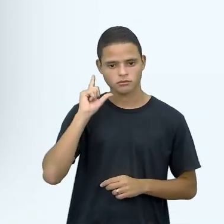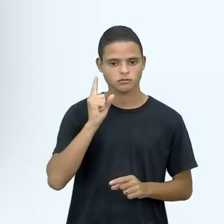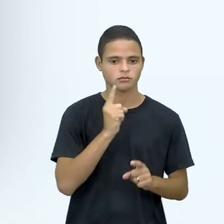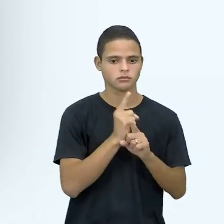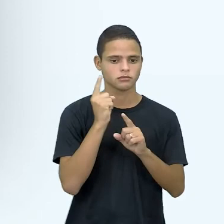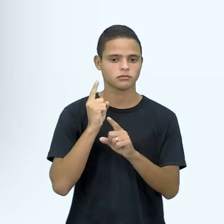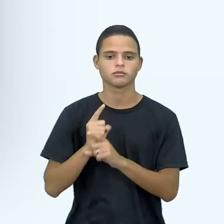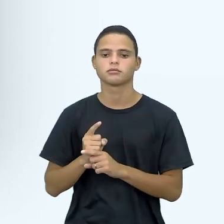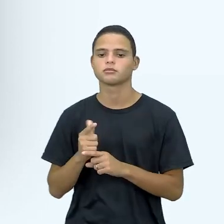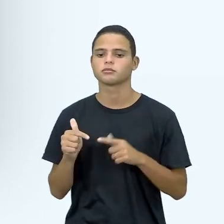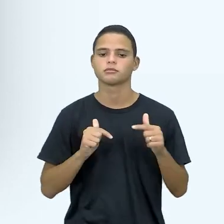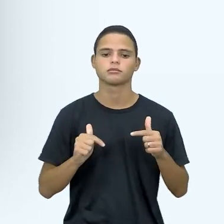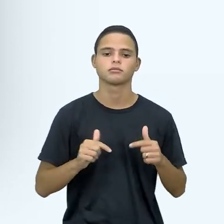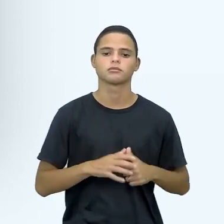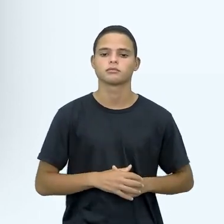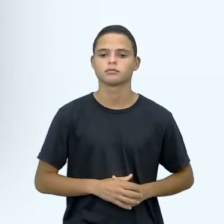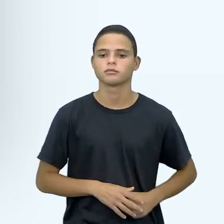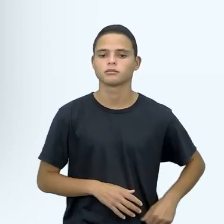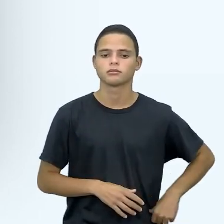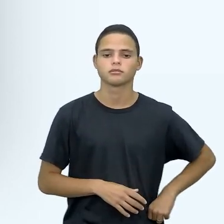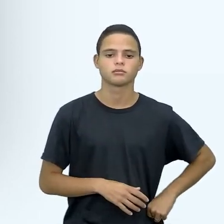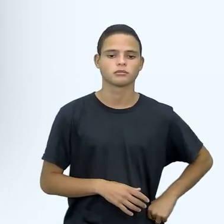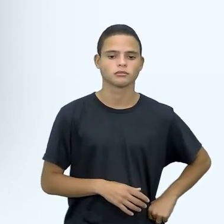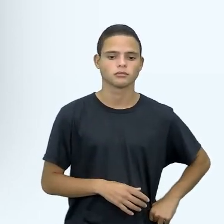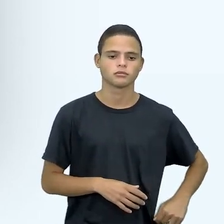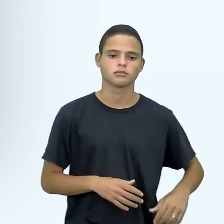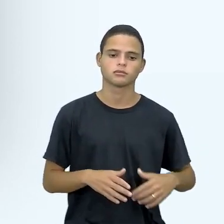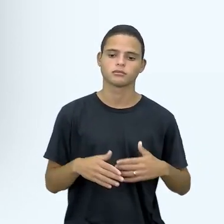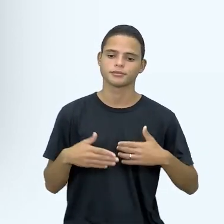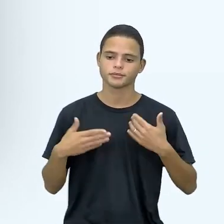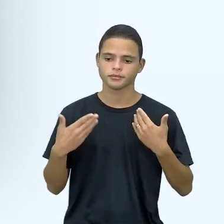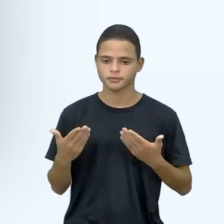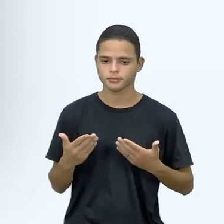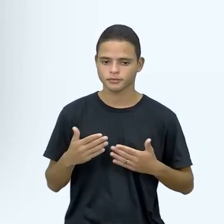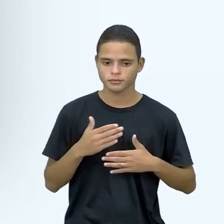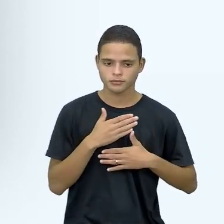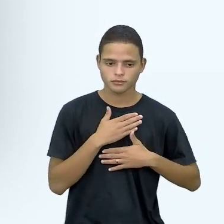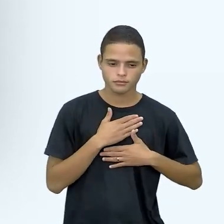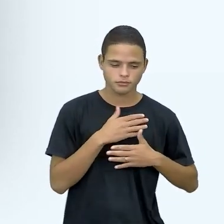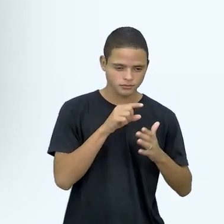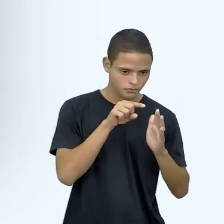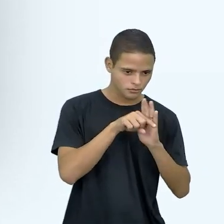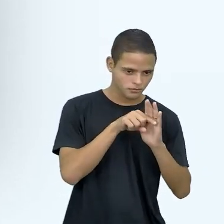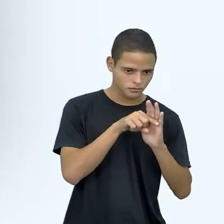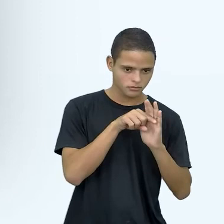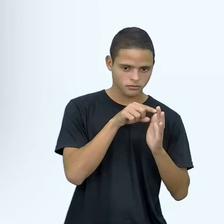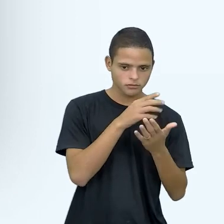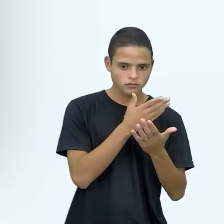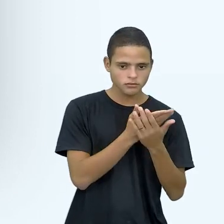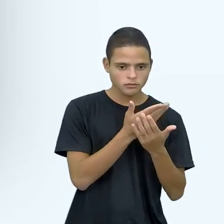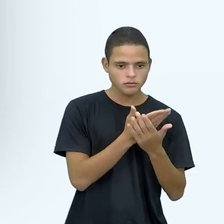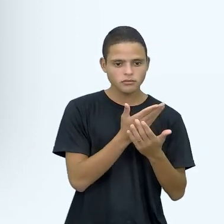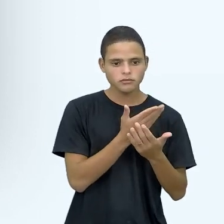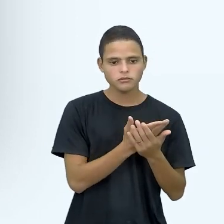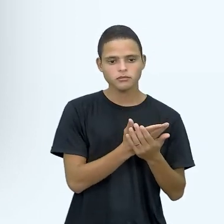que você encontrou no seu trabalho. Ah, então, eu fazia algumas análises, né, no laboratório, né,